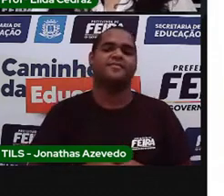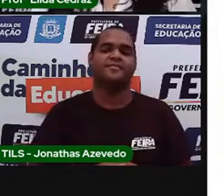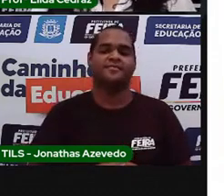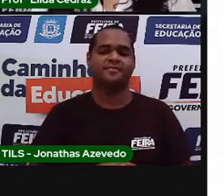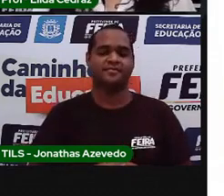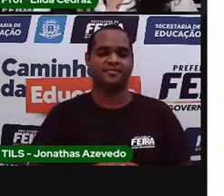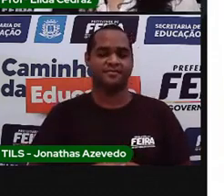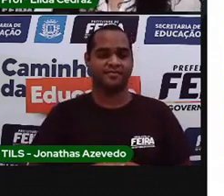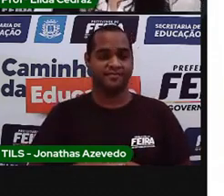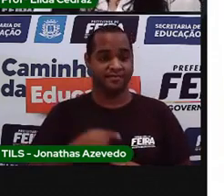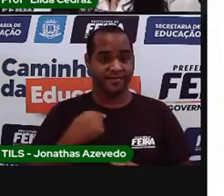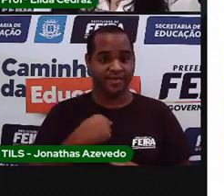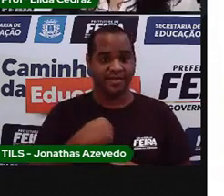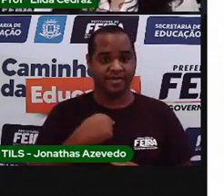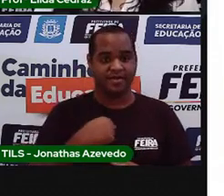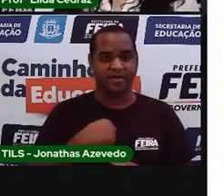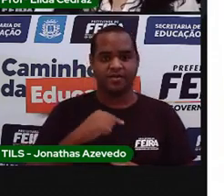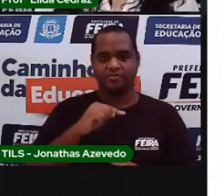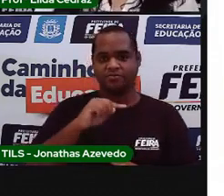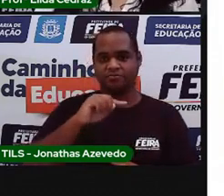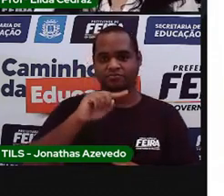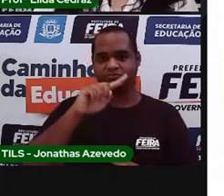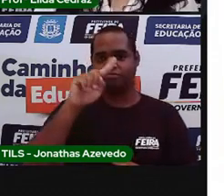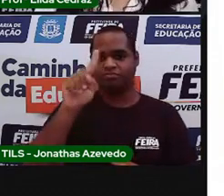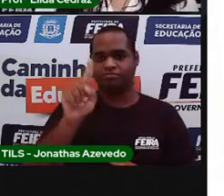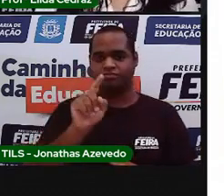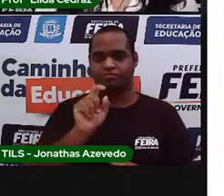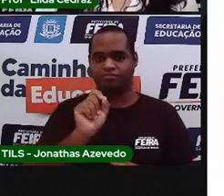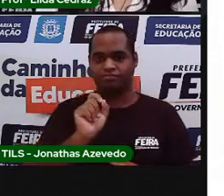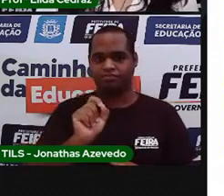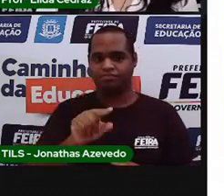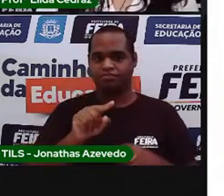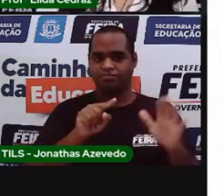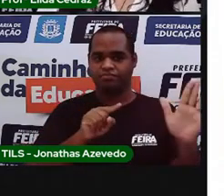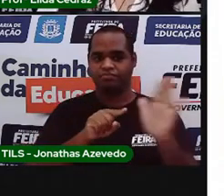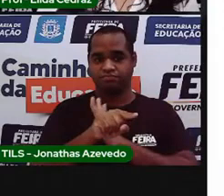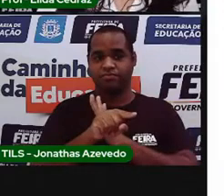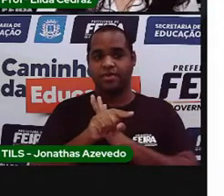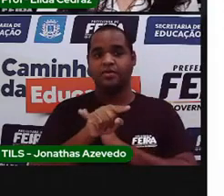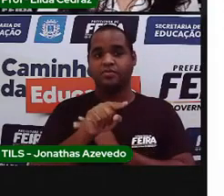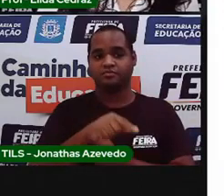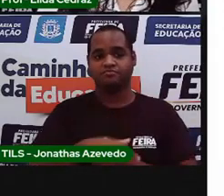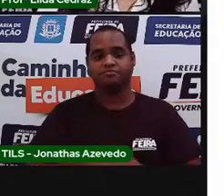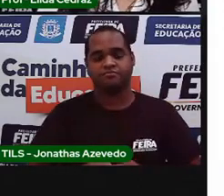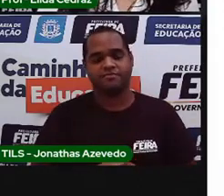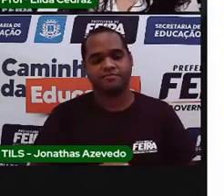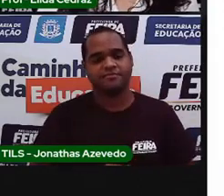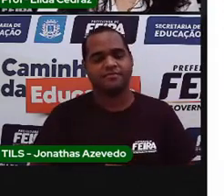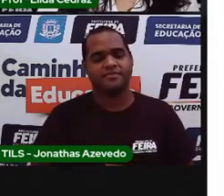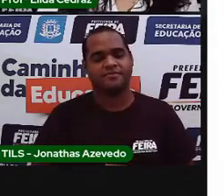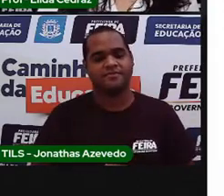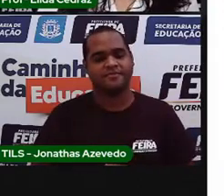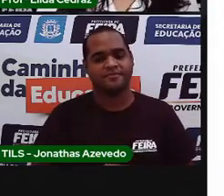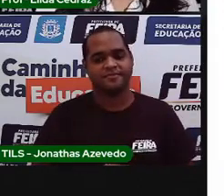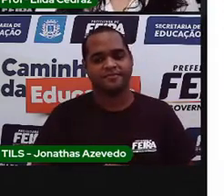Eu sou o ponto de interrogação e eu indico uma pergunta.